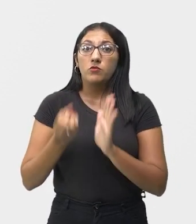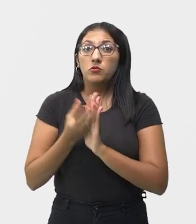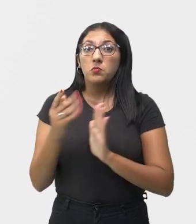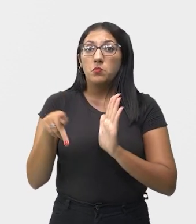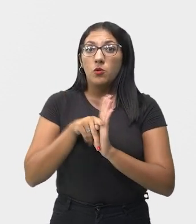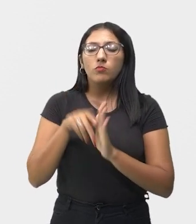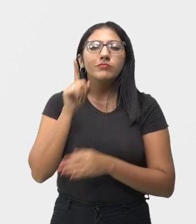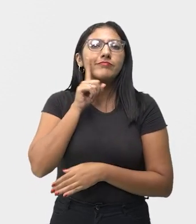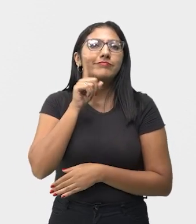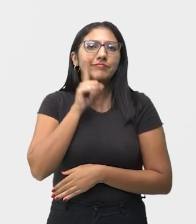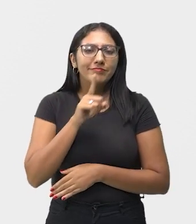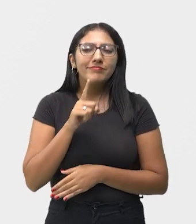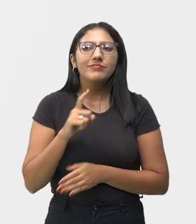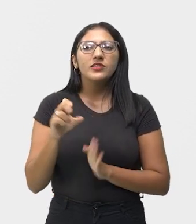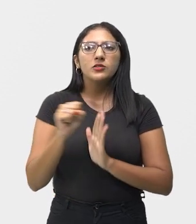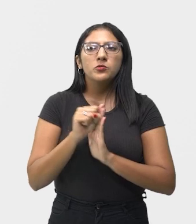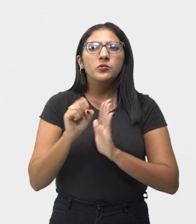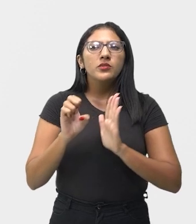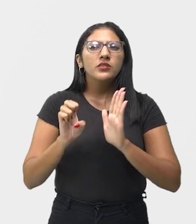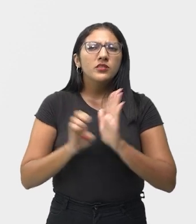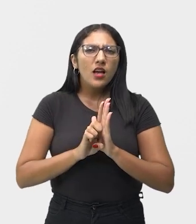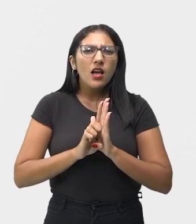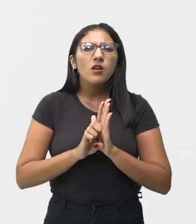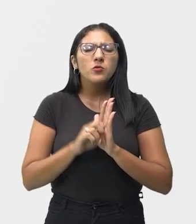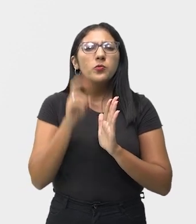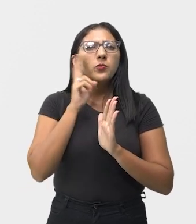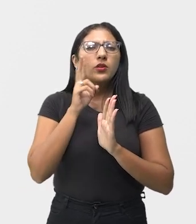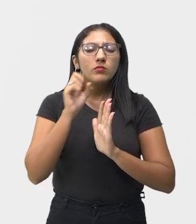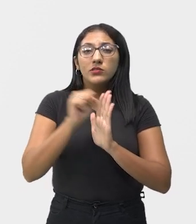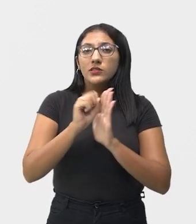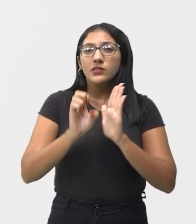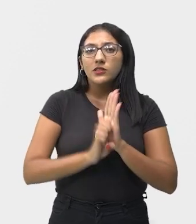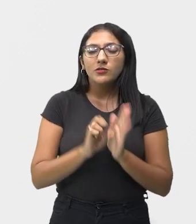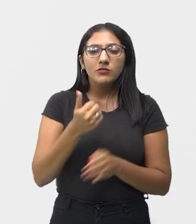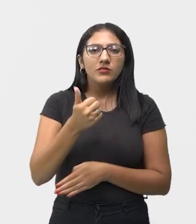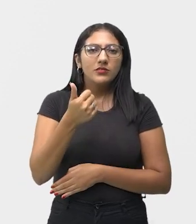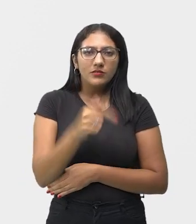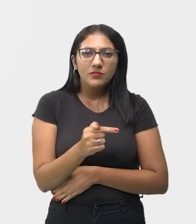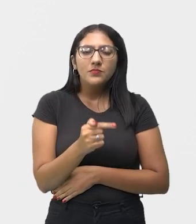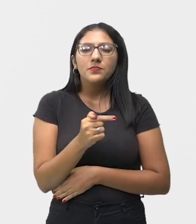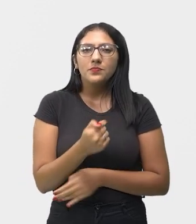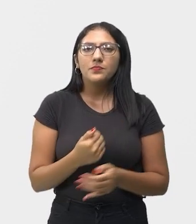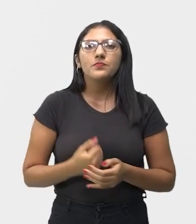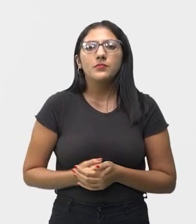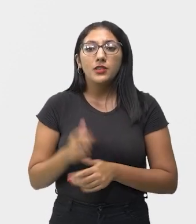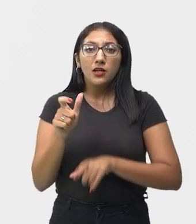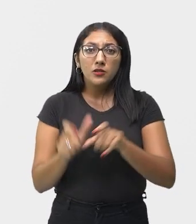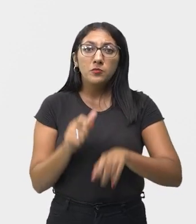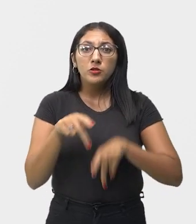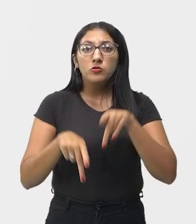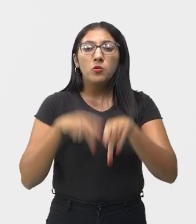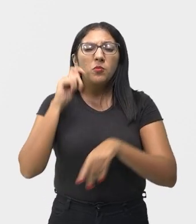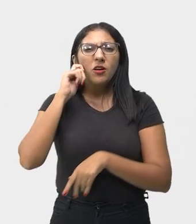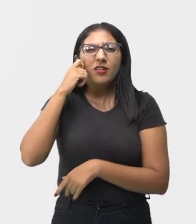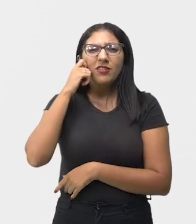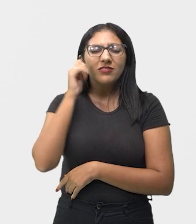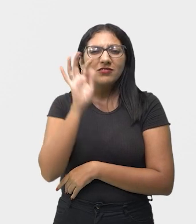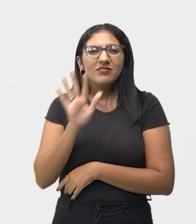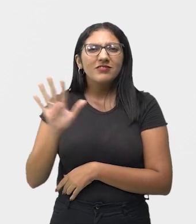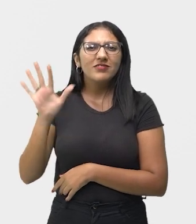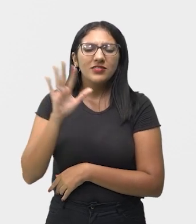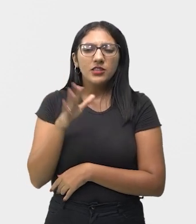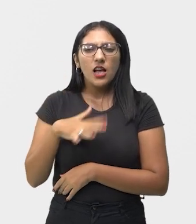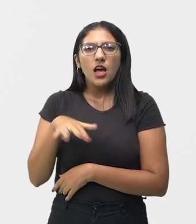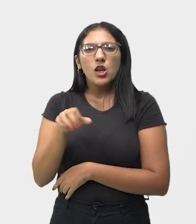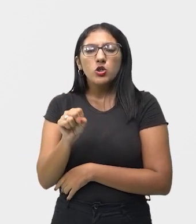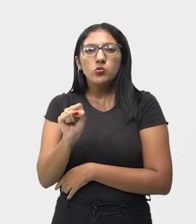Unidos a partir do século, qual foi o século? O século XVII, quando os escravos negros da região